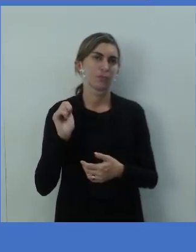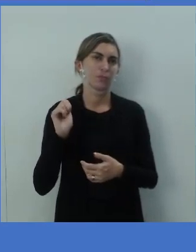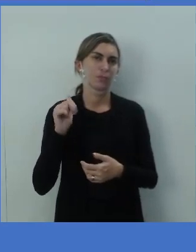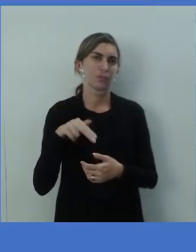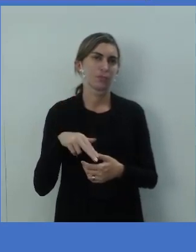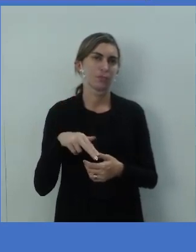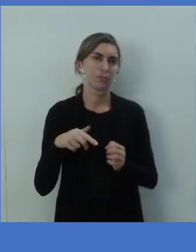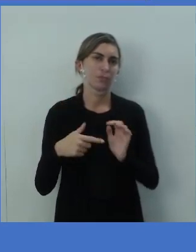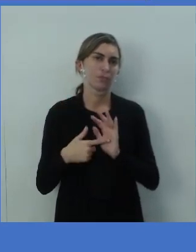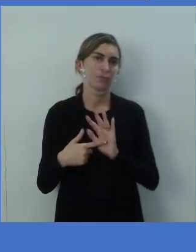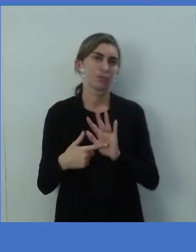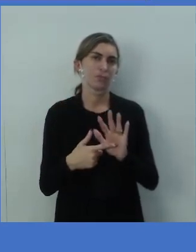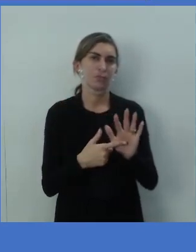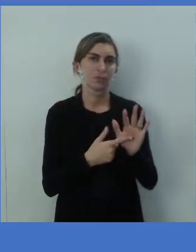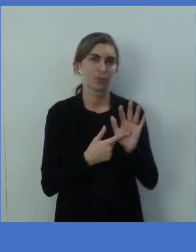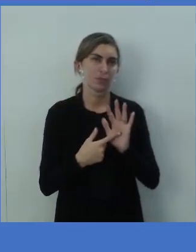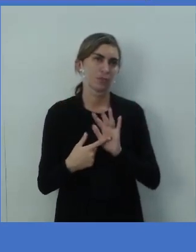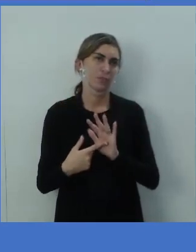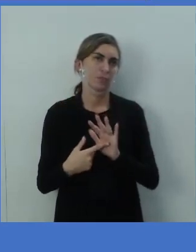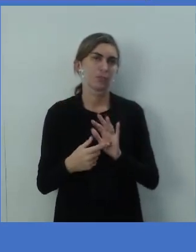indicando esse proibição,